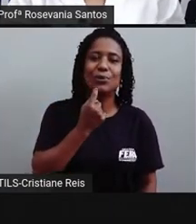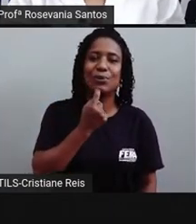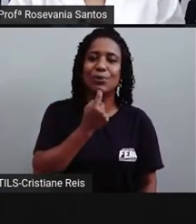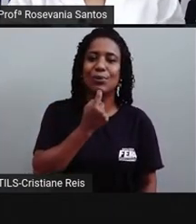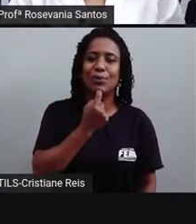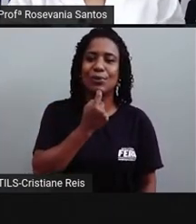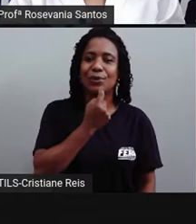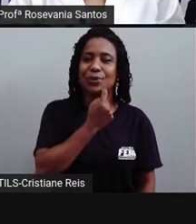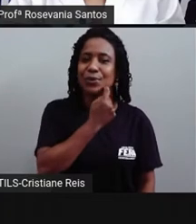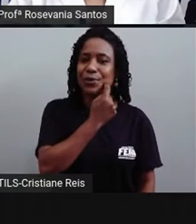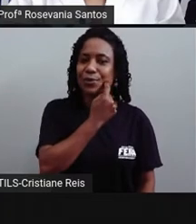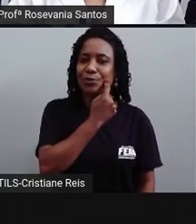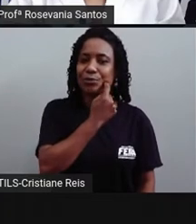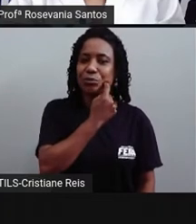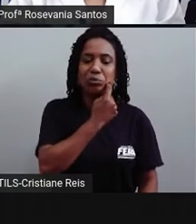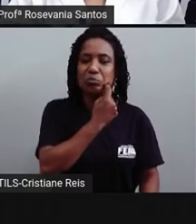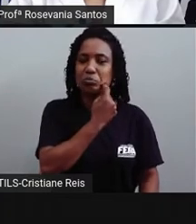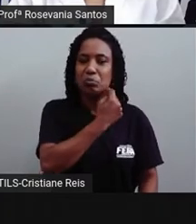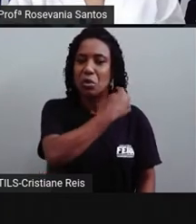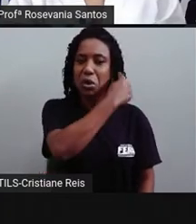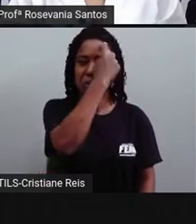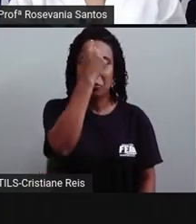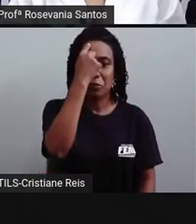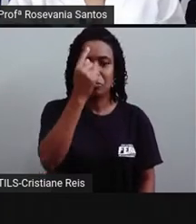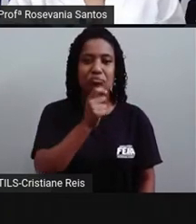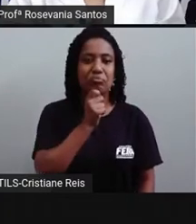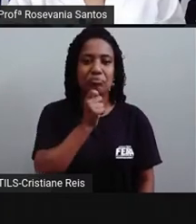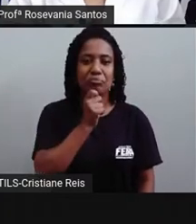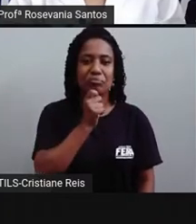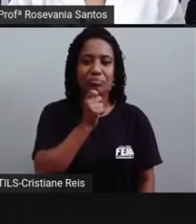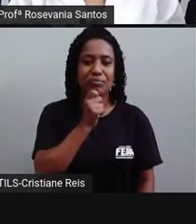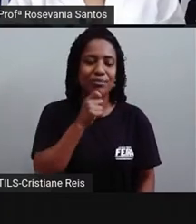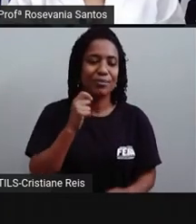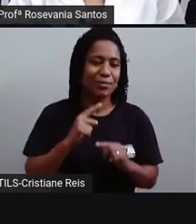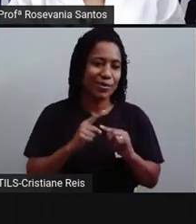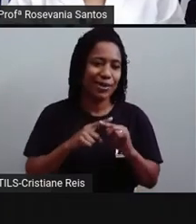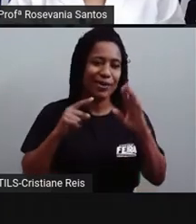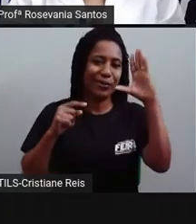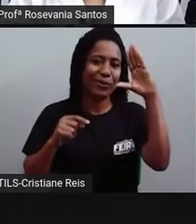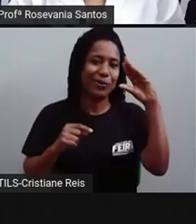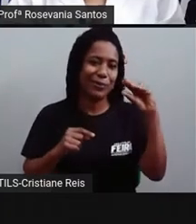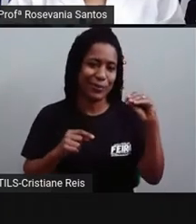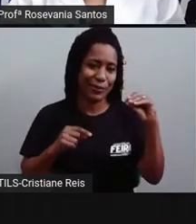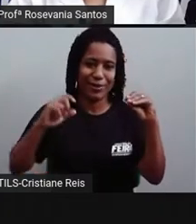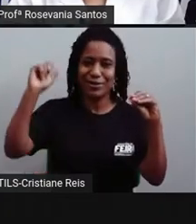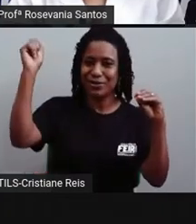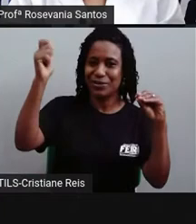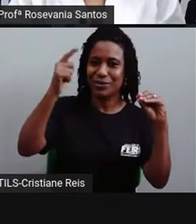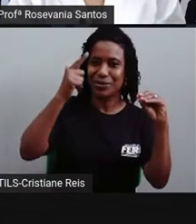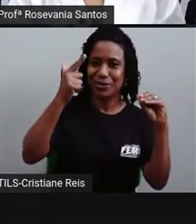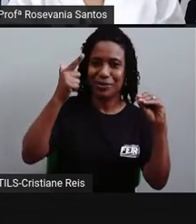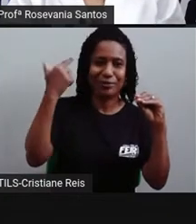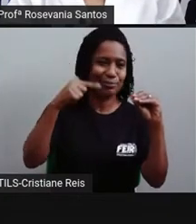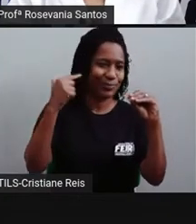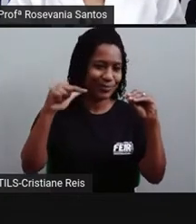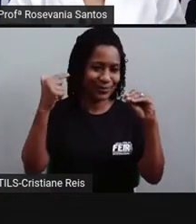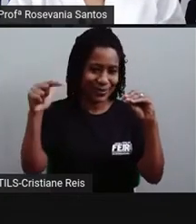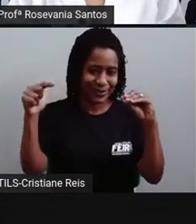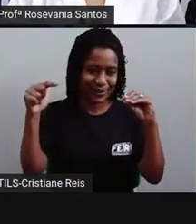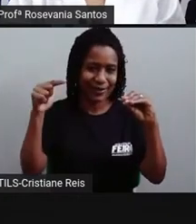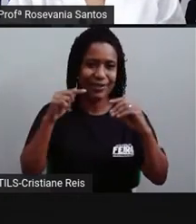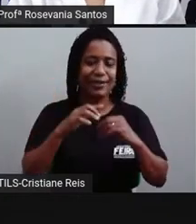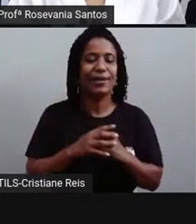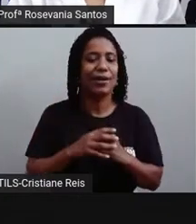nosso mostrador, né? Tipo o mostrador de um relógio mesmo. Então, percebam que era uma pouca quantidade de horas que se marcava pelo